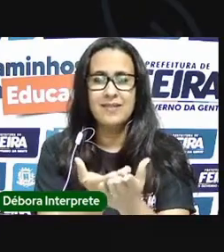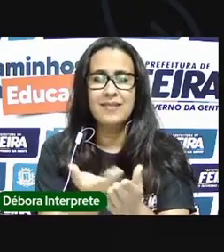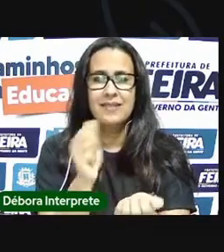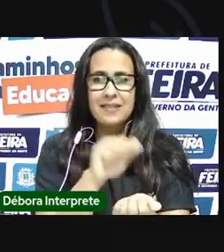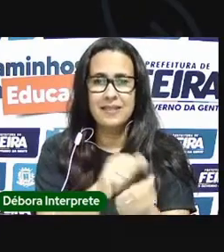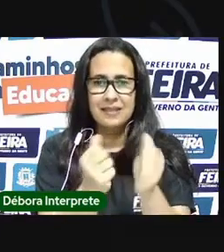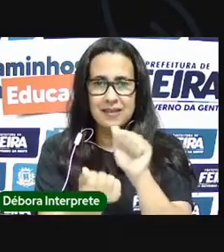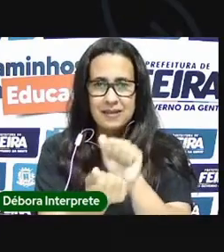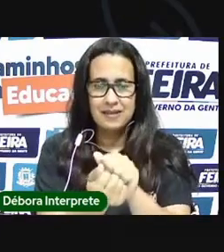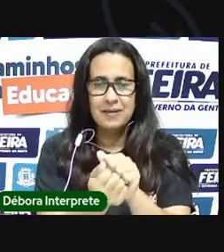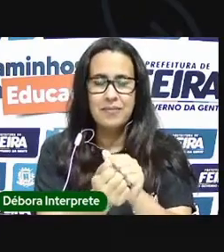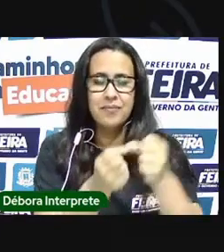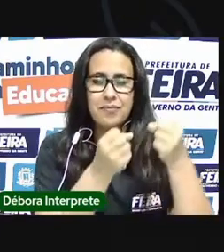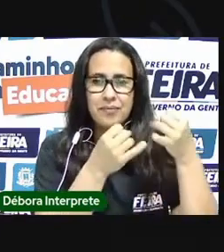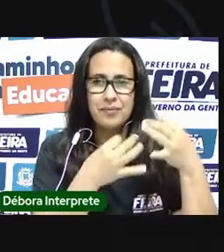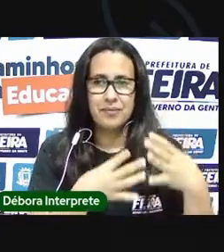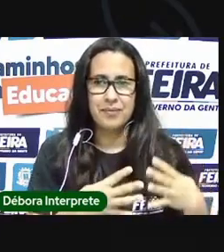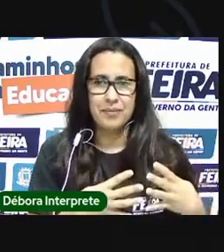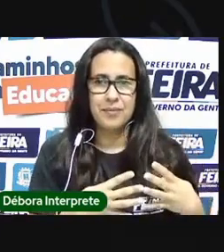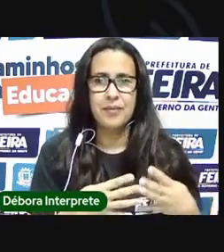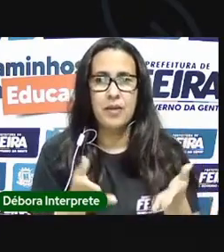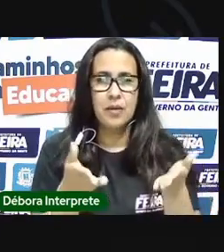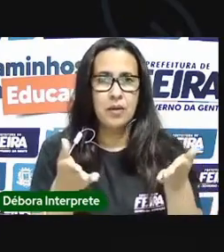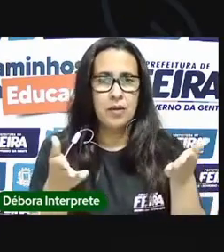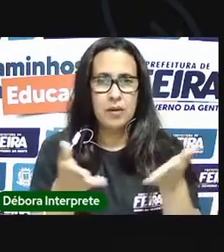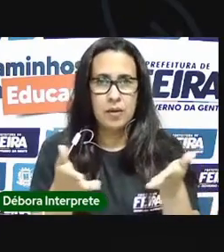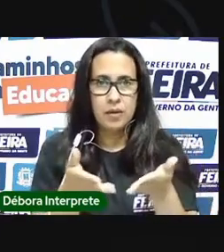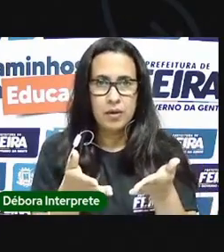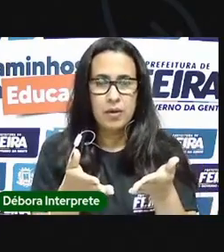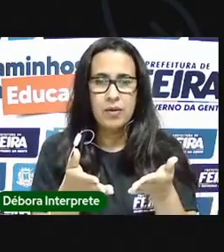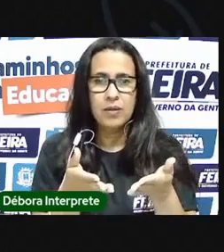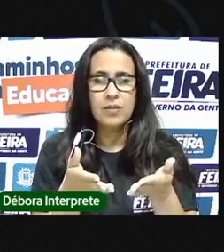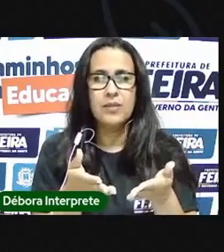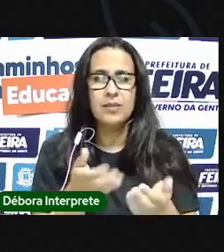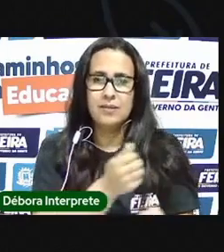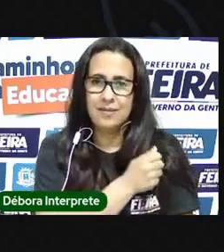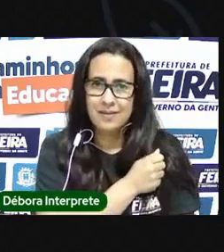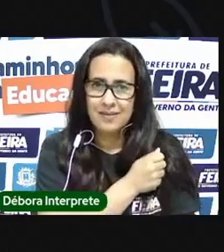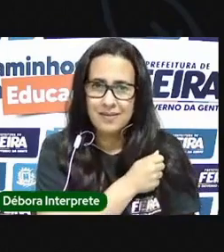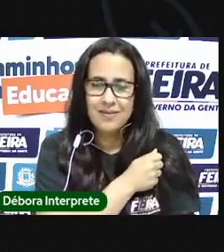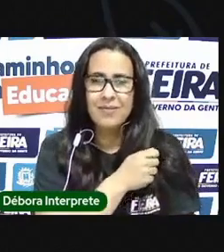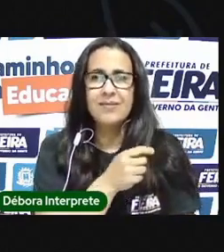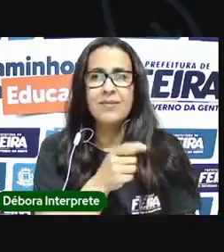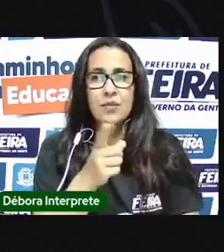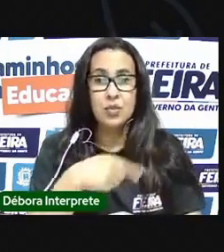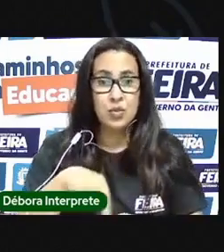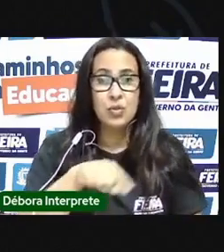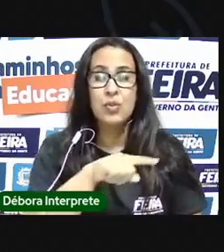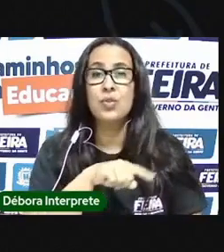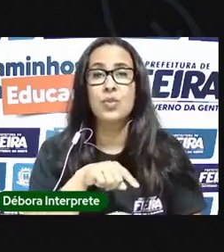da arte. Hoje, meus caros estudantes, nós iremos conversar